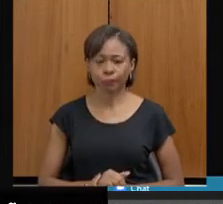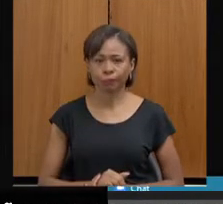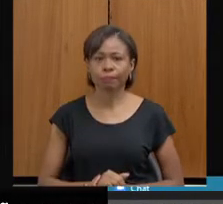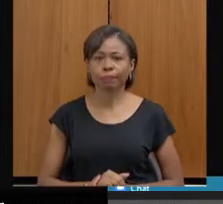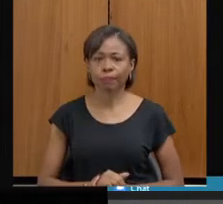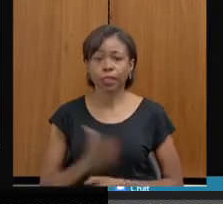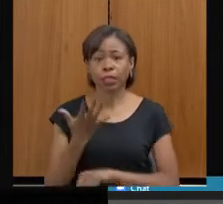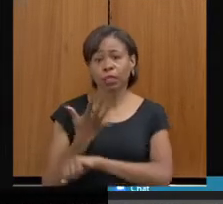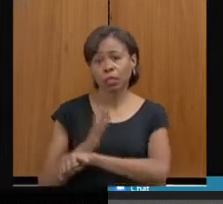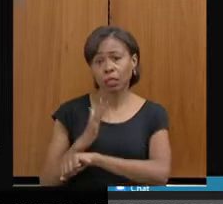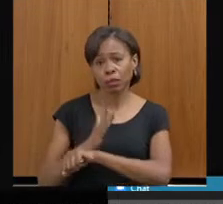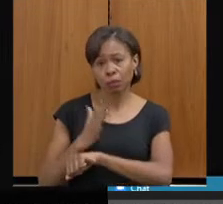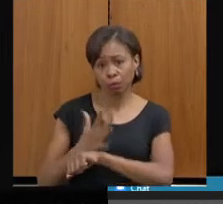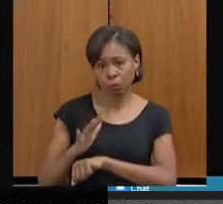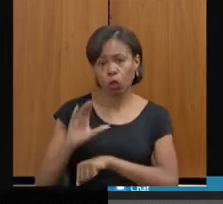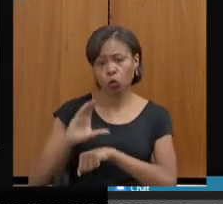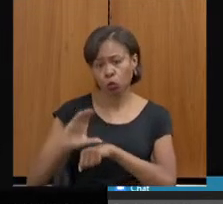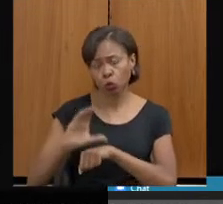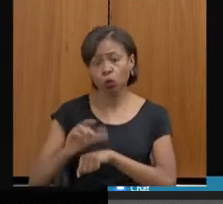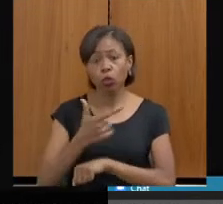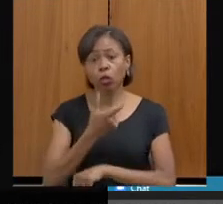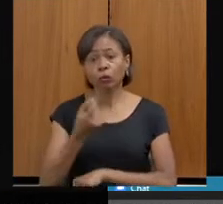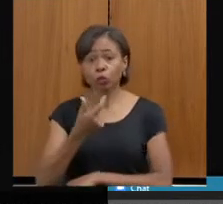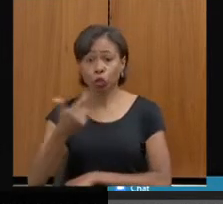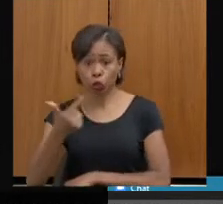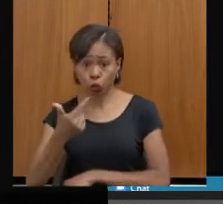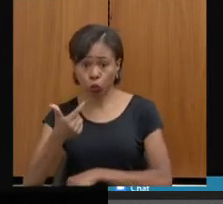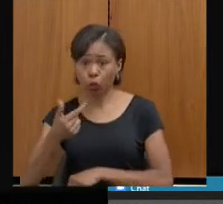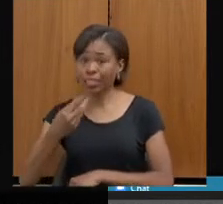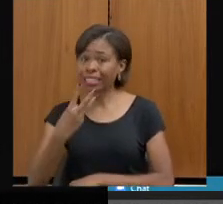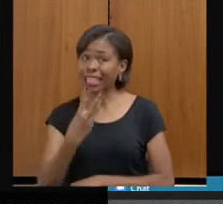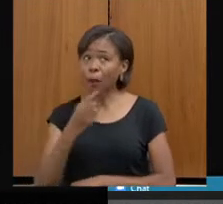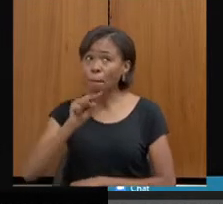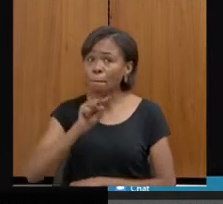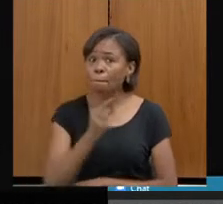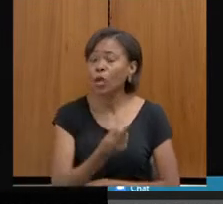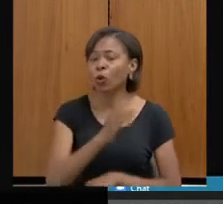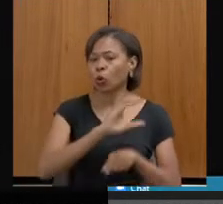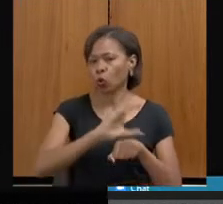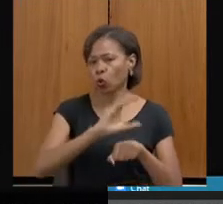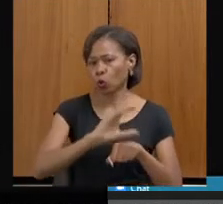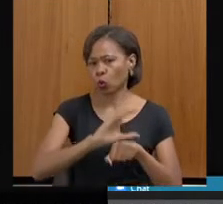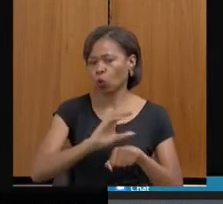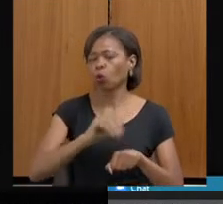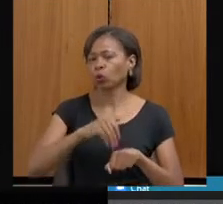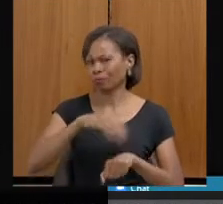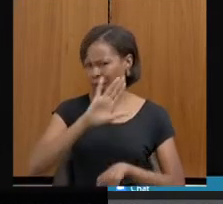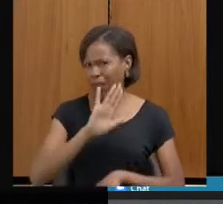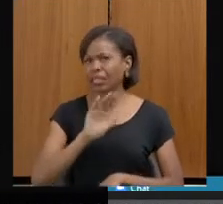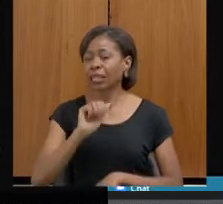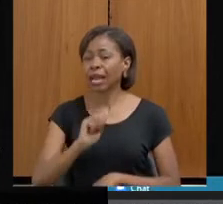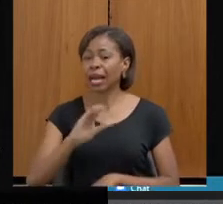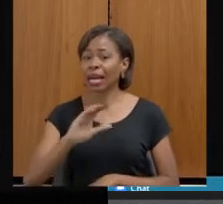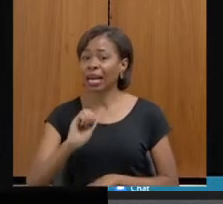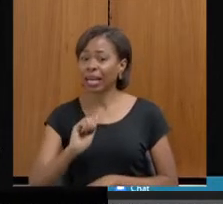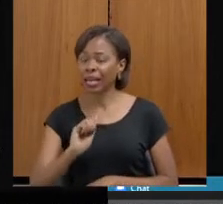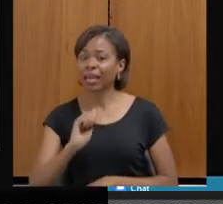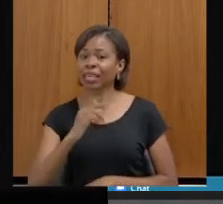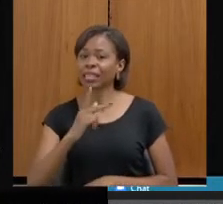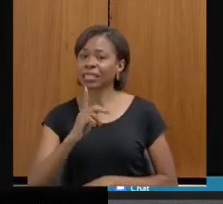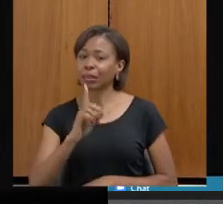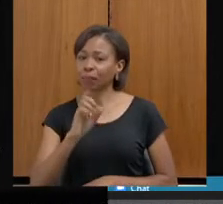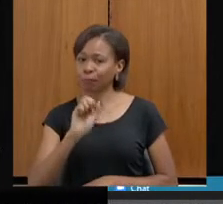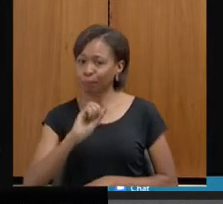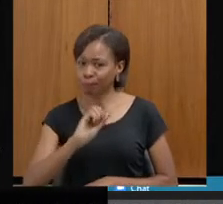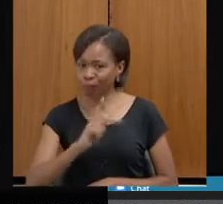capacitações. Em 2022, nós fizemos mais de 3 mil capacitações pela nossa Acadepol. Os nossos últimos cursos foram